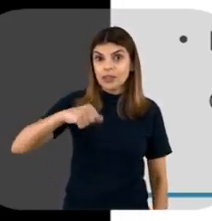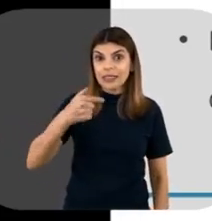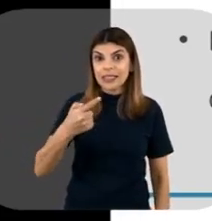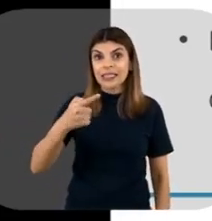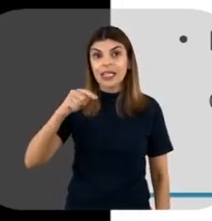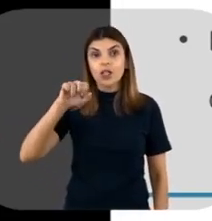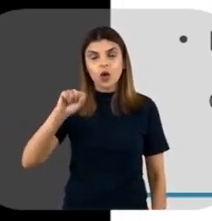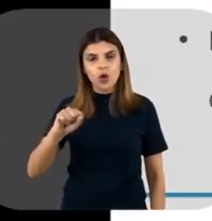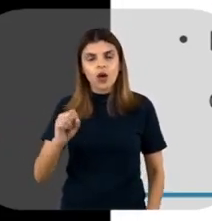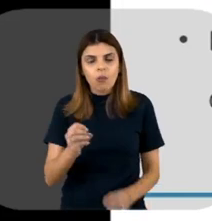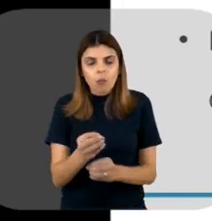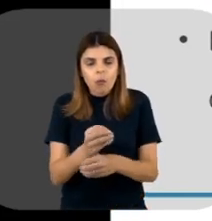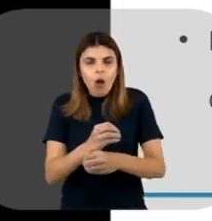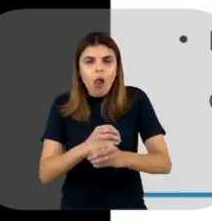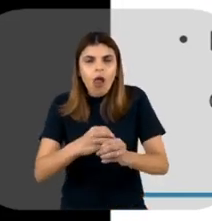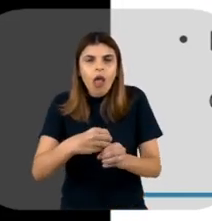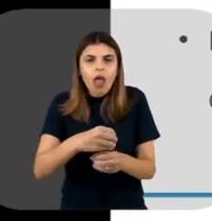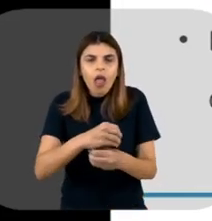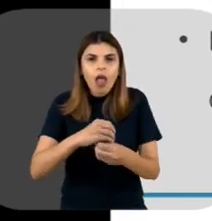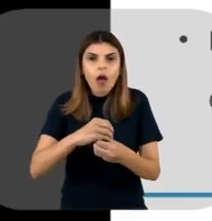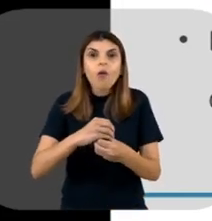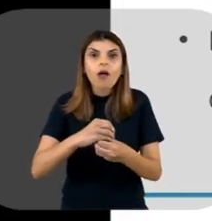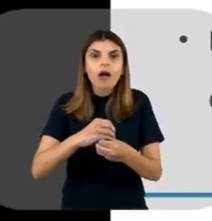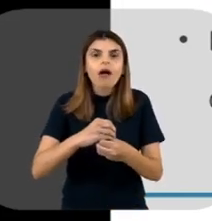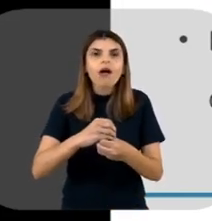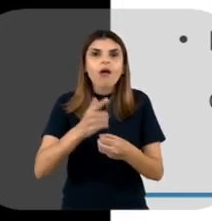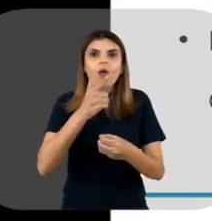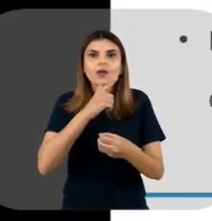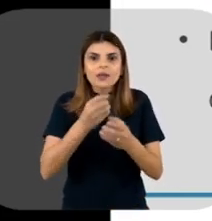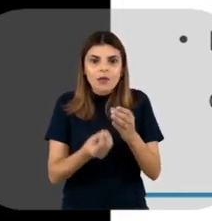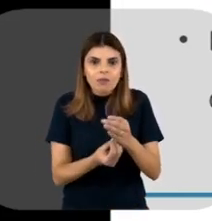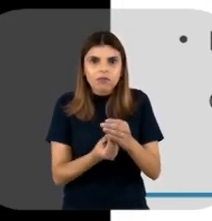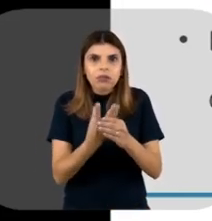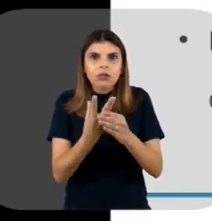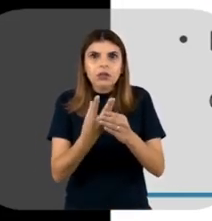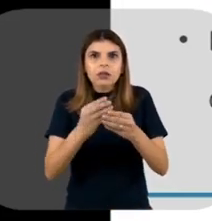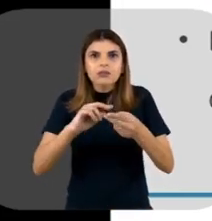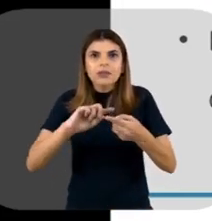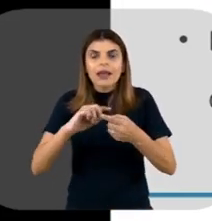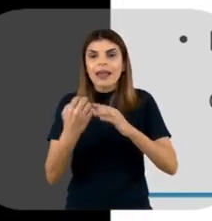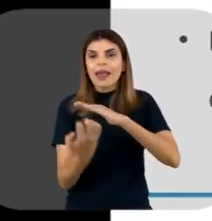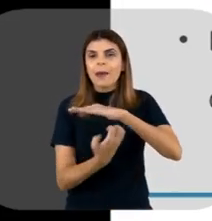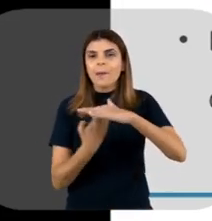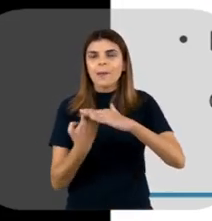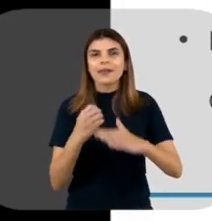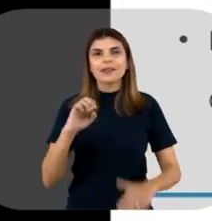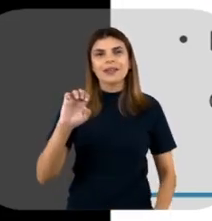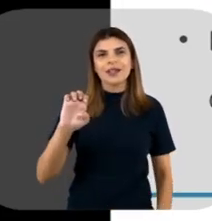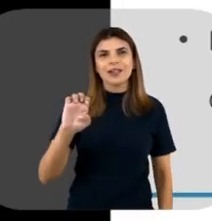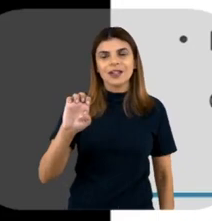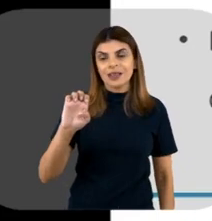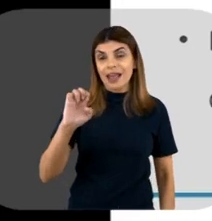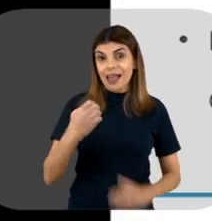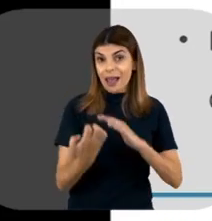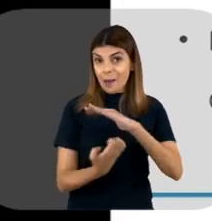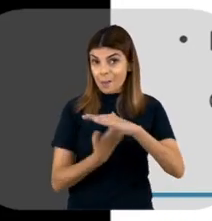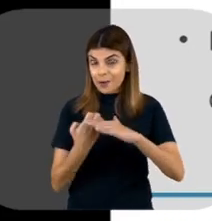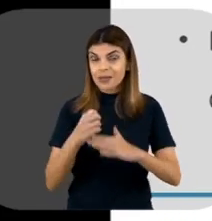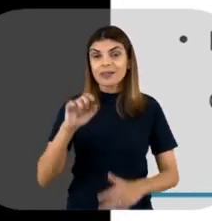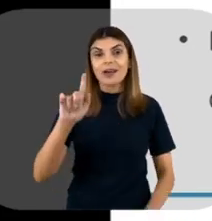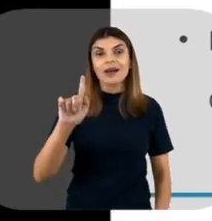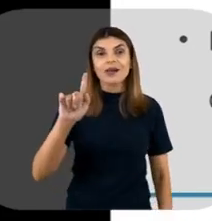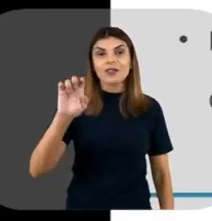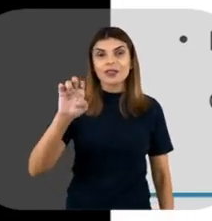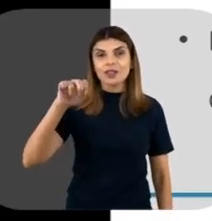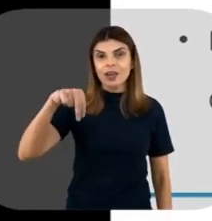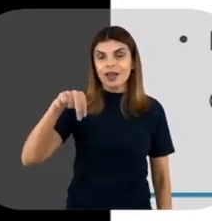a molécula da insulina recombinante foi produzida pela empresa Genentec, né? Anteriormente, o